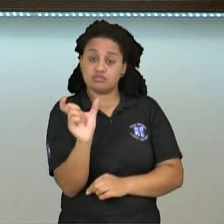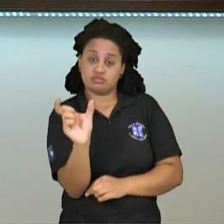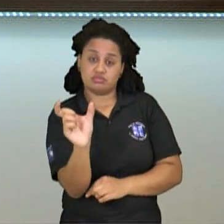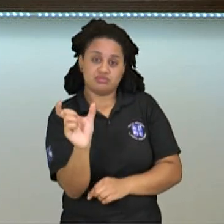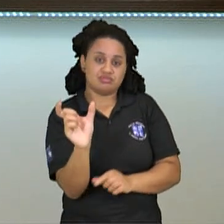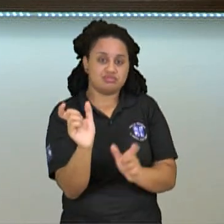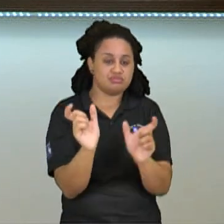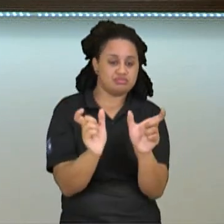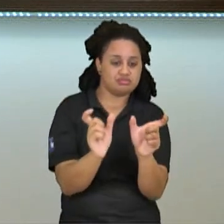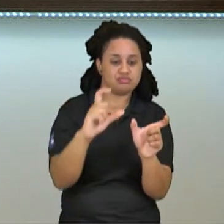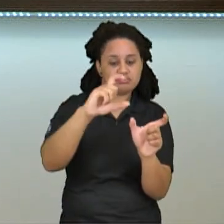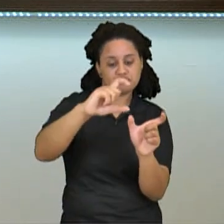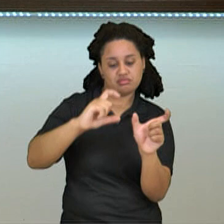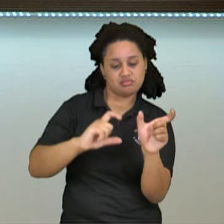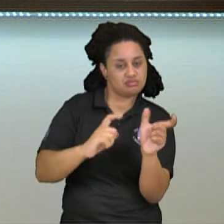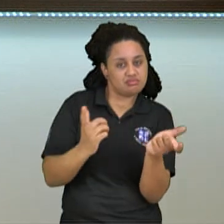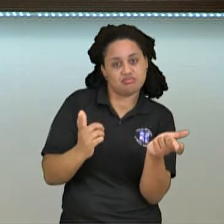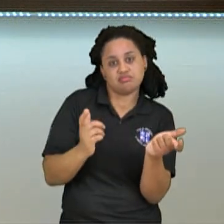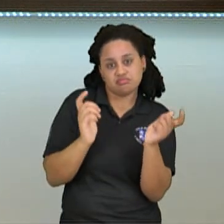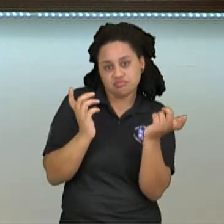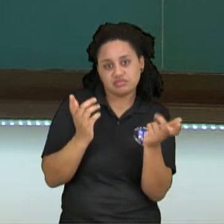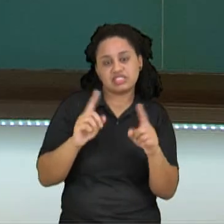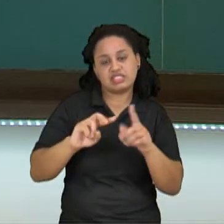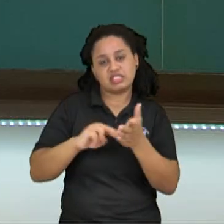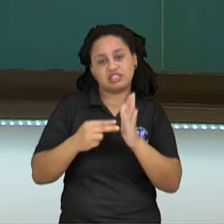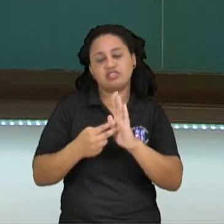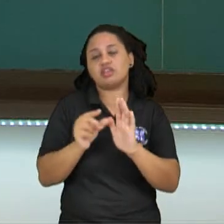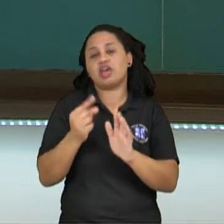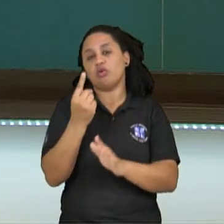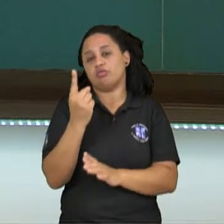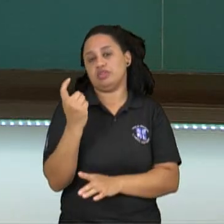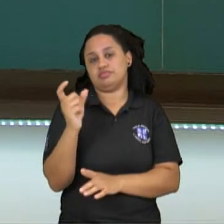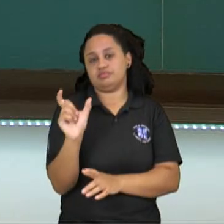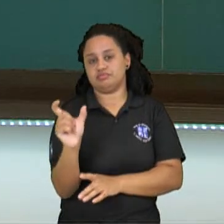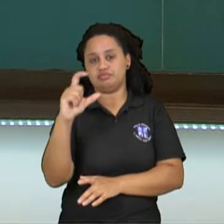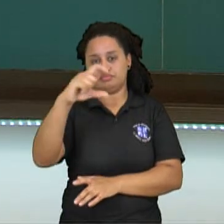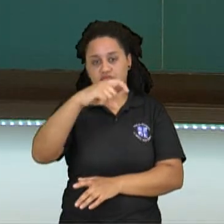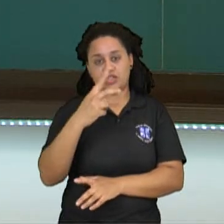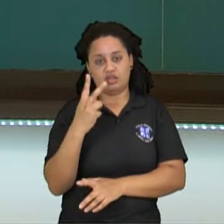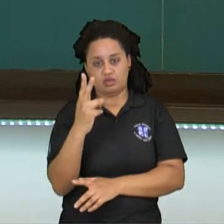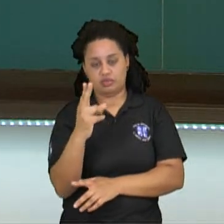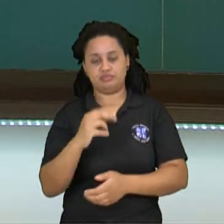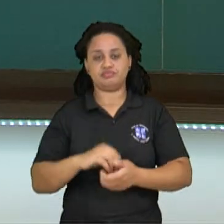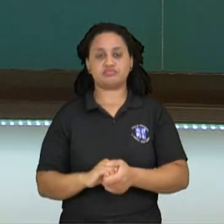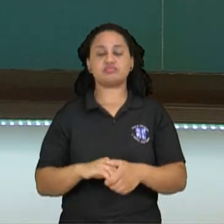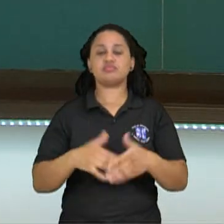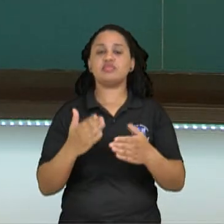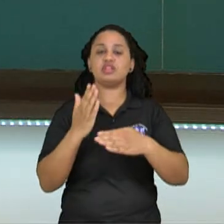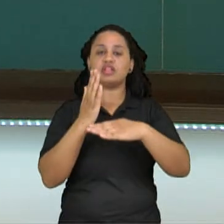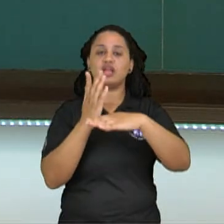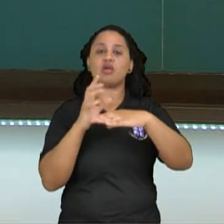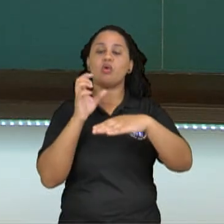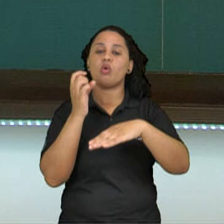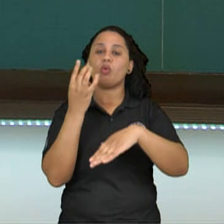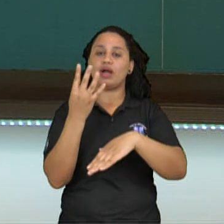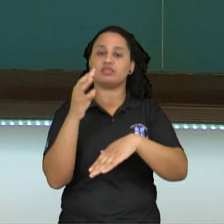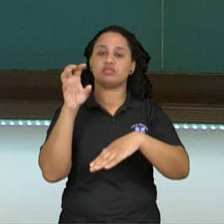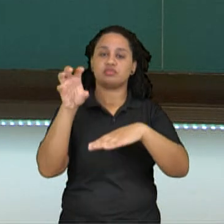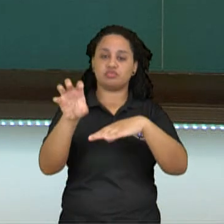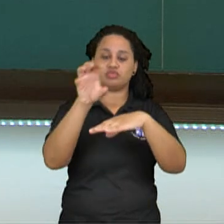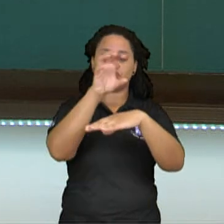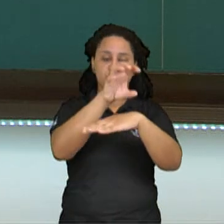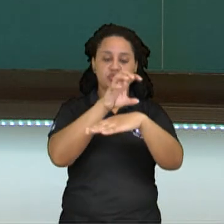unitário, tá bom? Então, e ela é dividida também em quatro quadrantes. Então, eu tenho o primeiro, segundo,